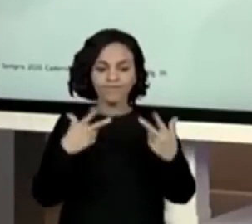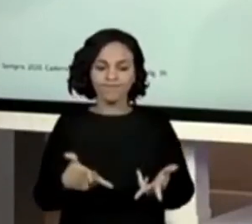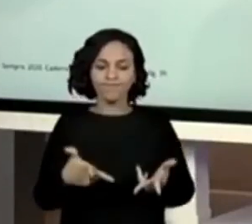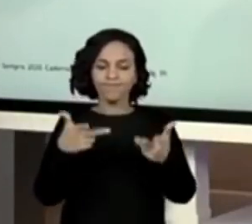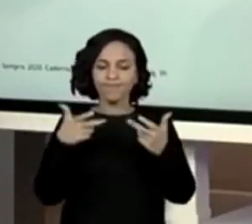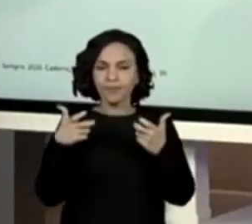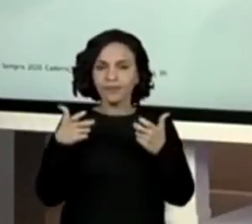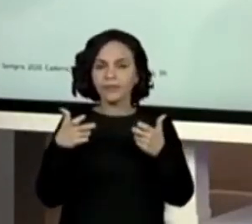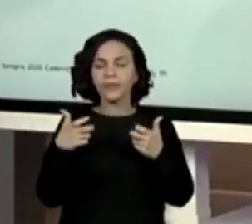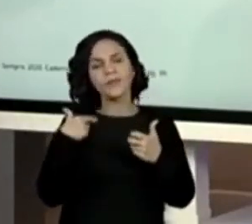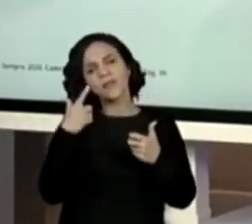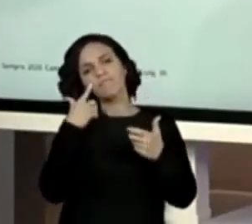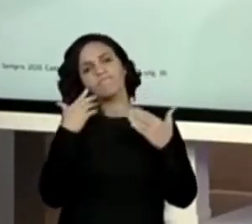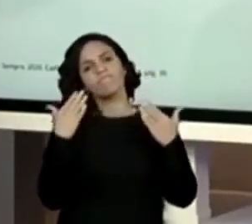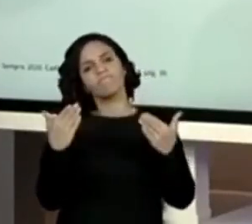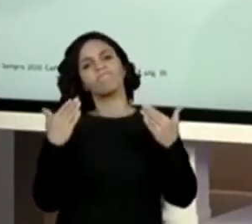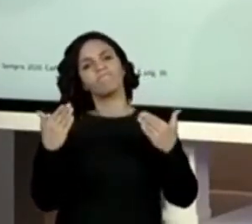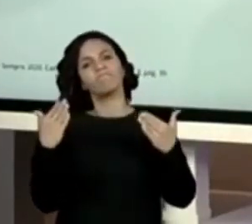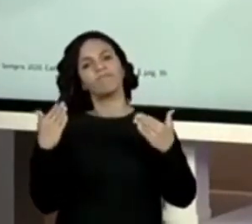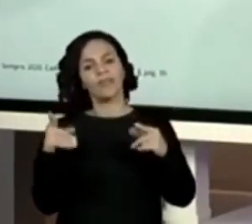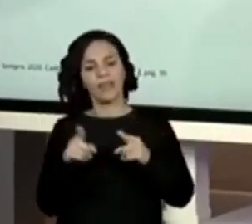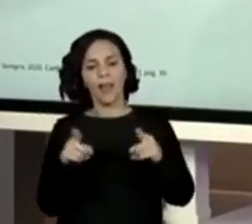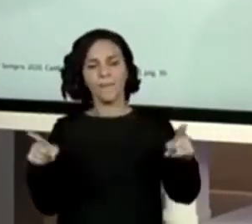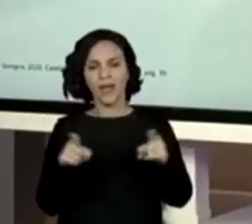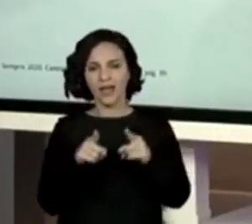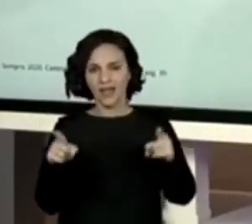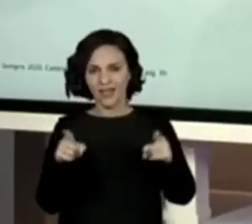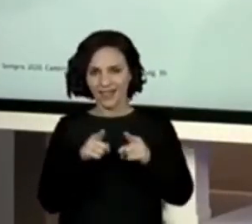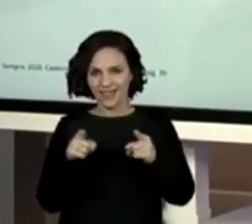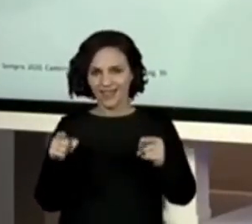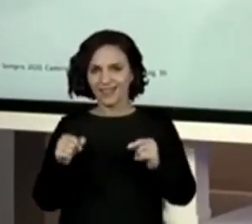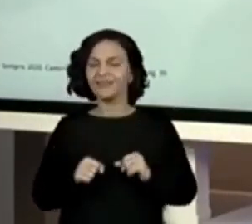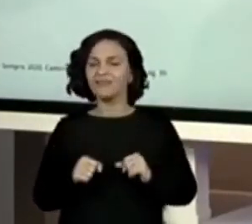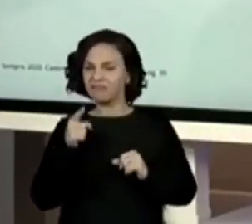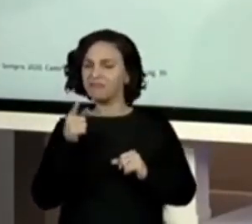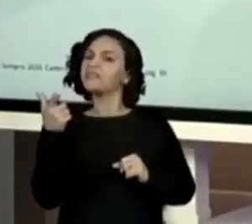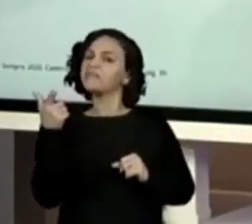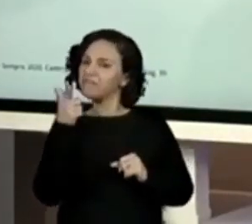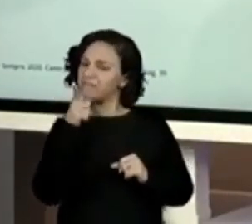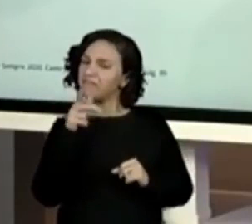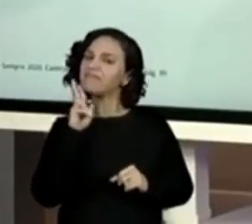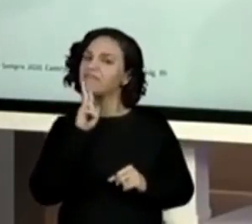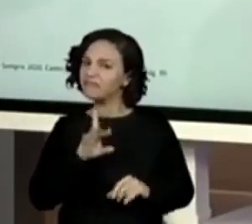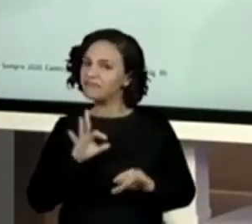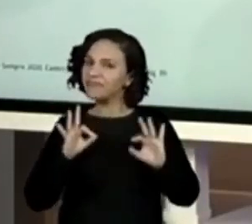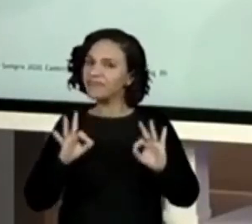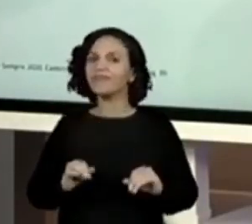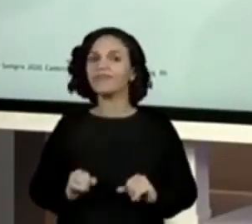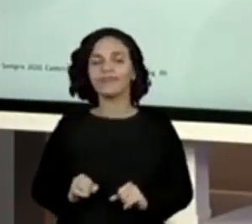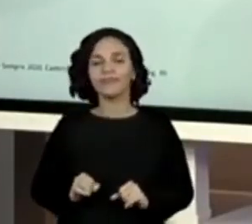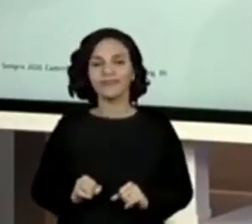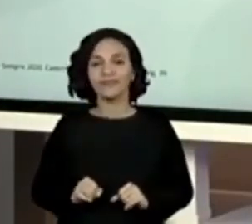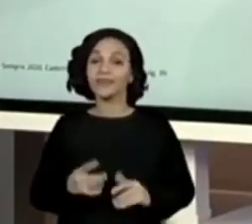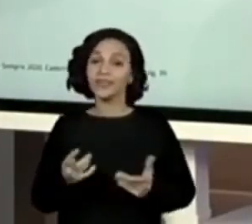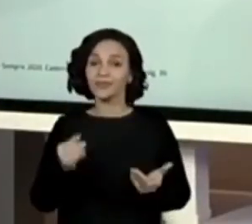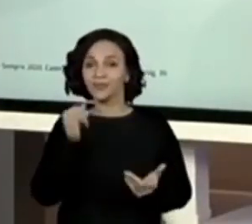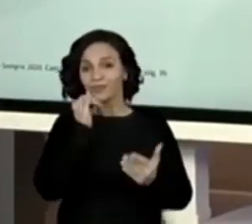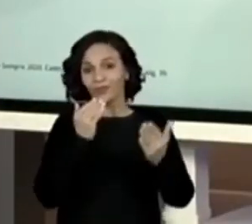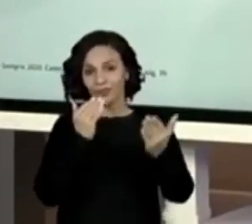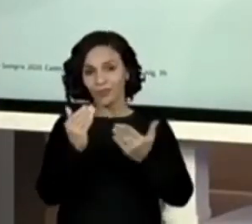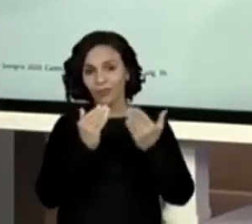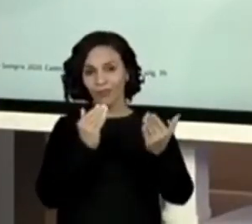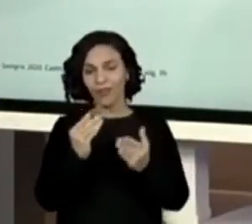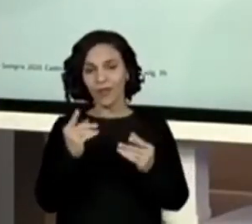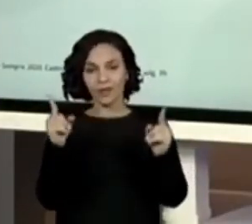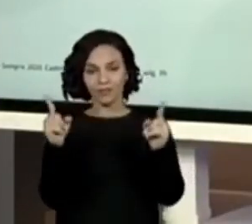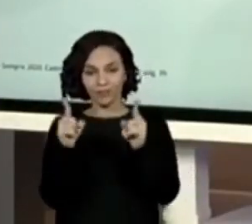para estimar o tamanho dessa corda? Vocês foram muito bem. As crianças fizeram, então, compararam a